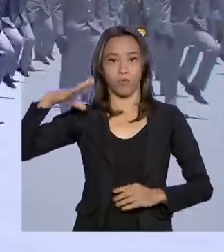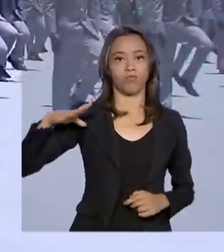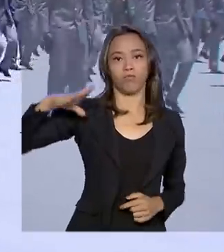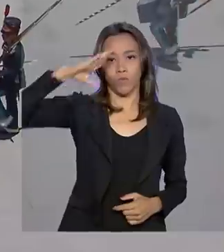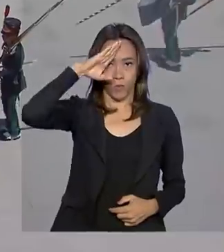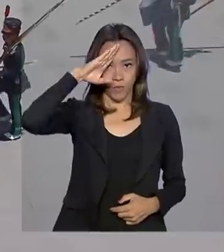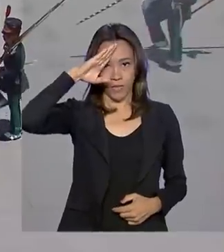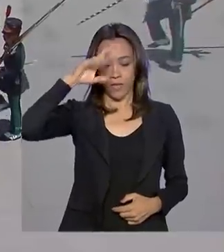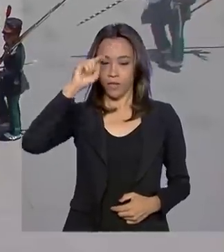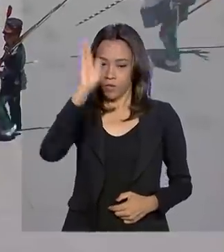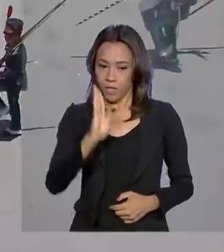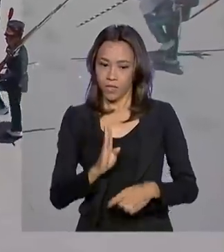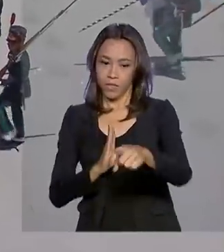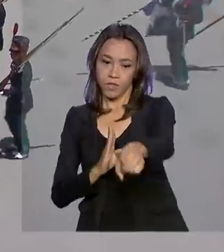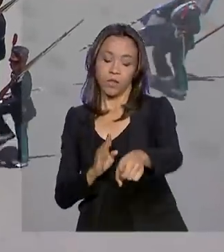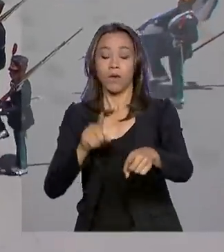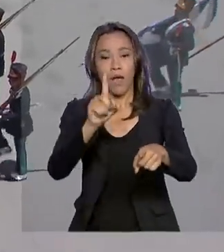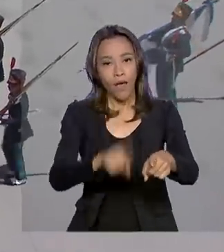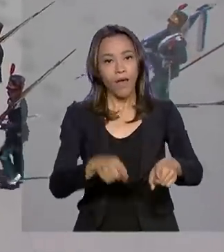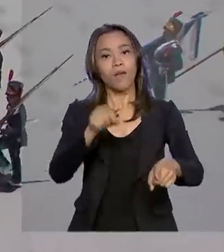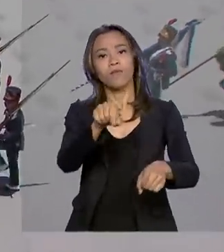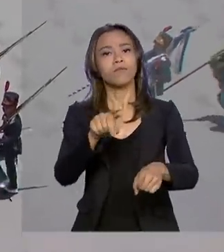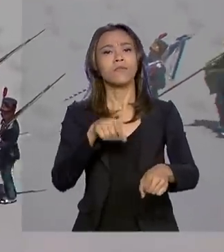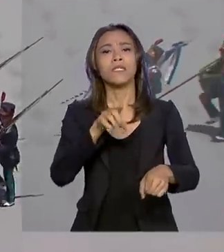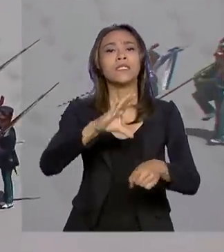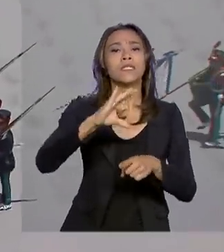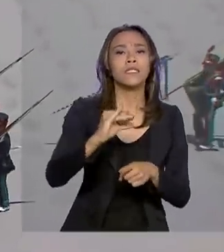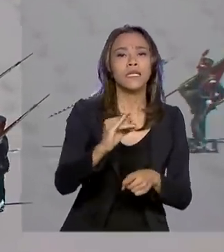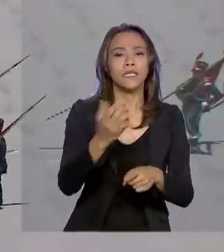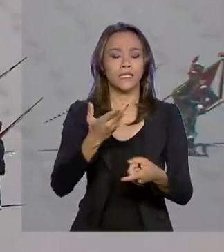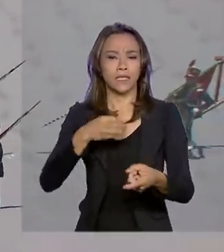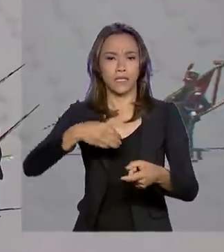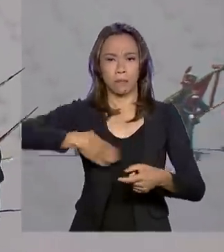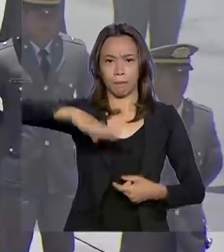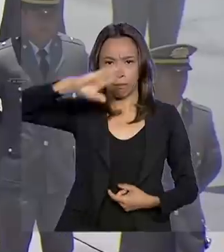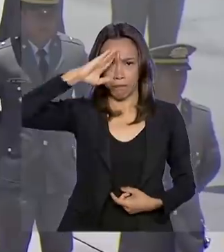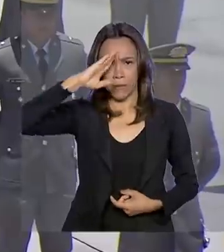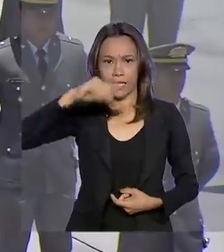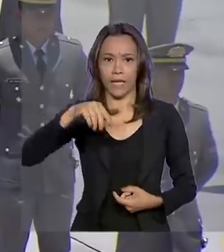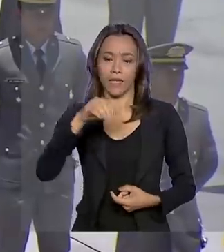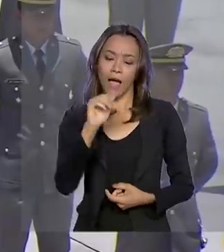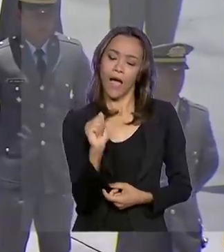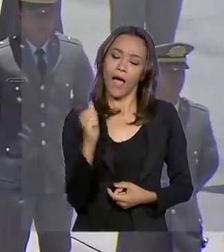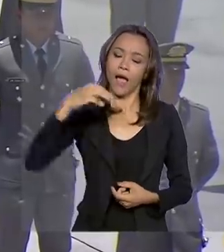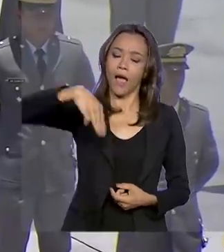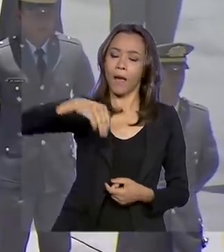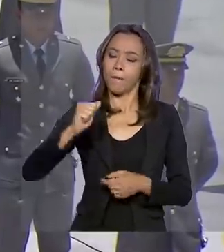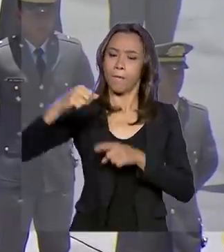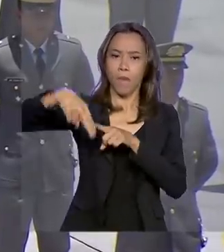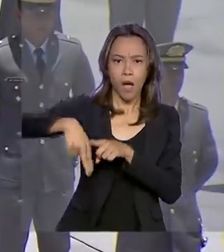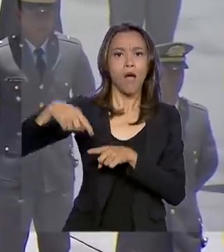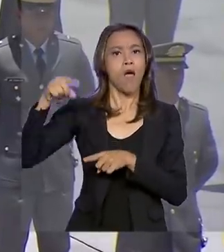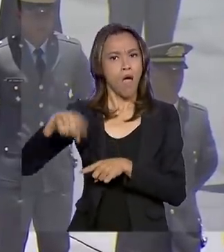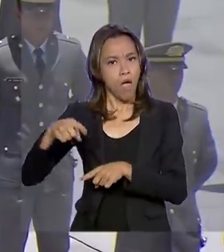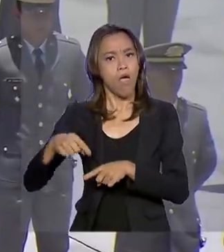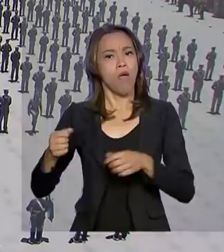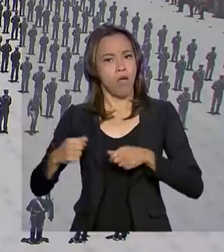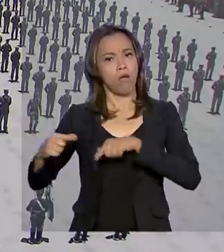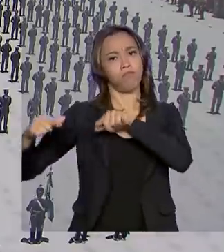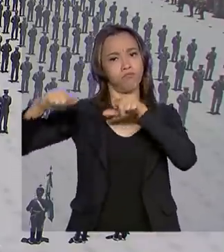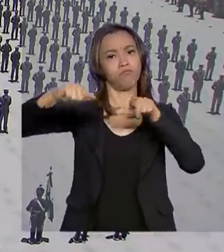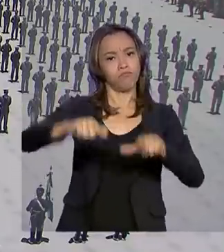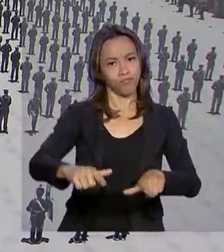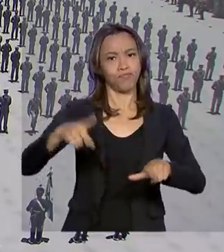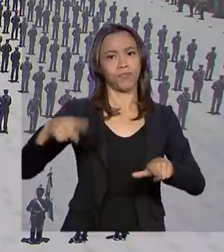Brasileiro. O programa de graduação em Ciências Militares da AMAM é reconhecido pelo Ministério da Educação